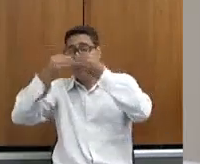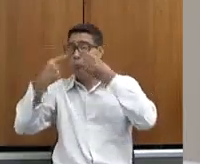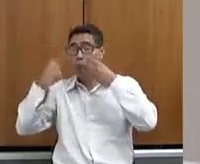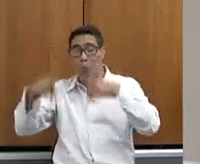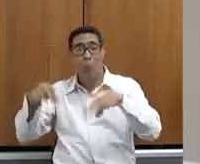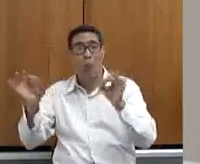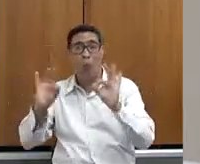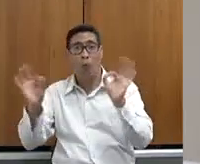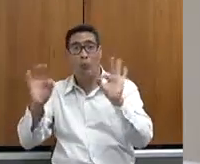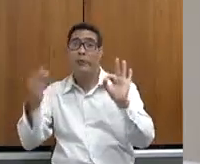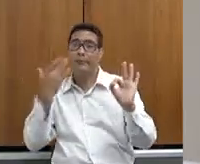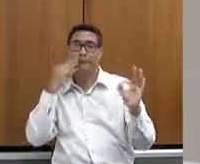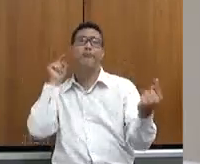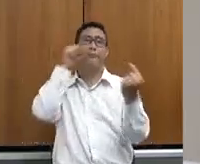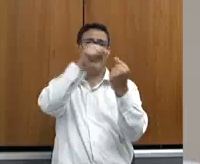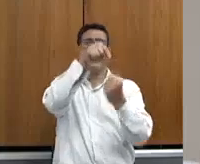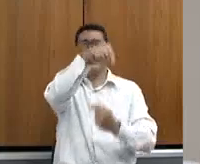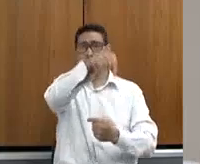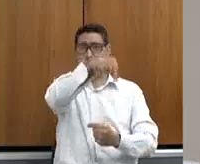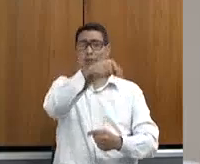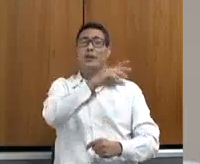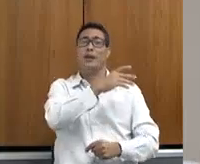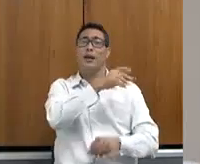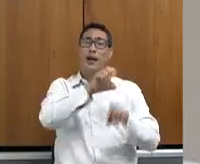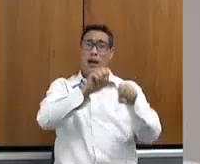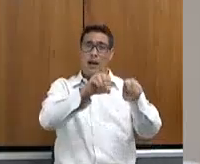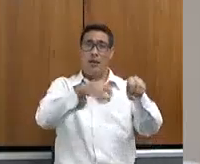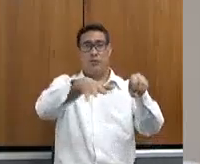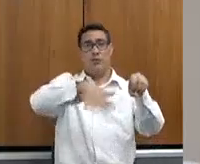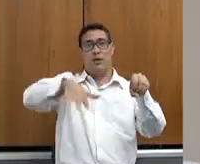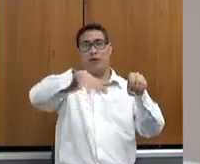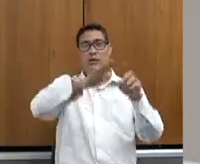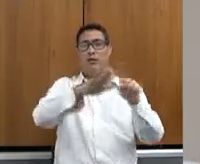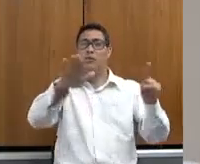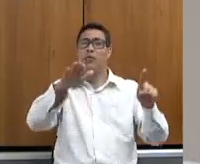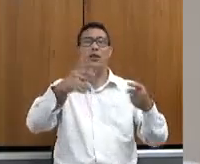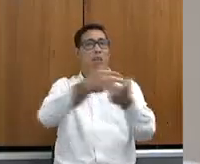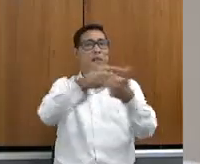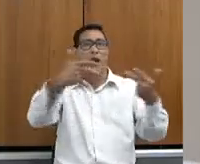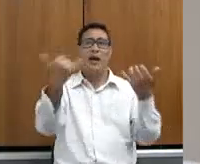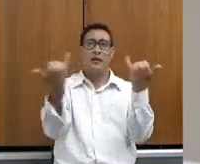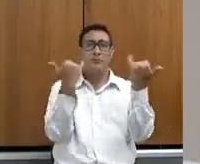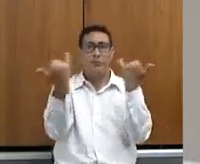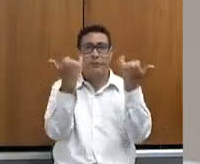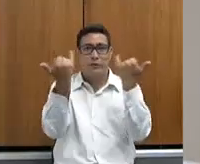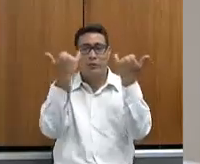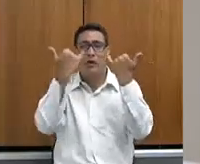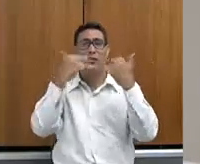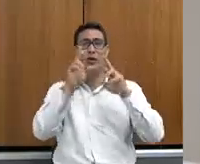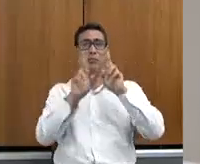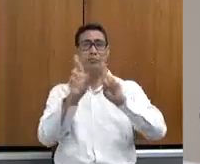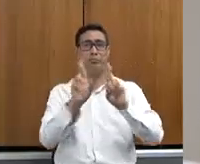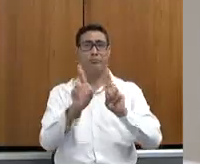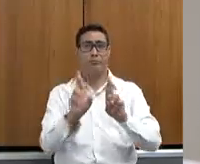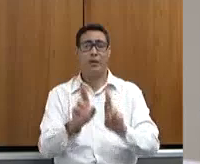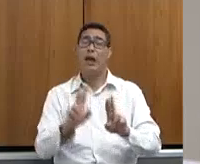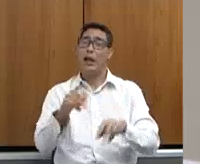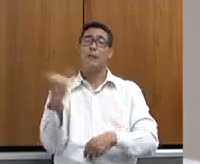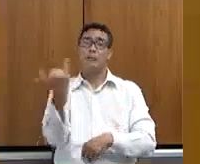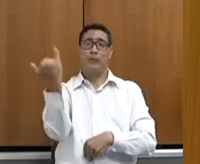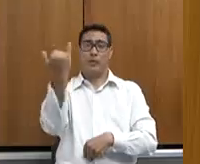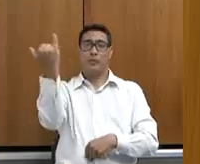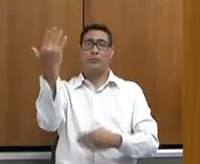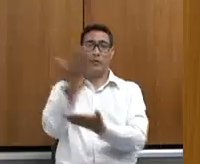a gente vive na ponta da educação. Então, quando o senhor traz vários dados, o senhor responde várias demandas, eu acho que isso é relevante, eu quero